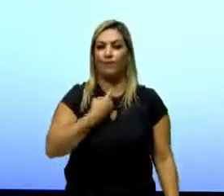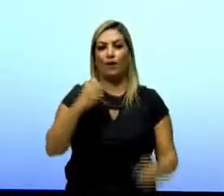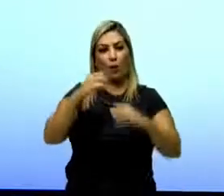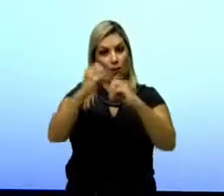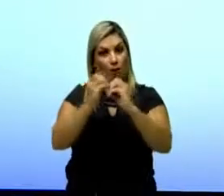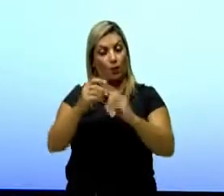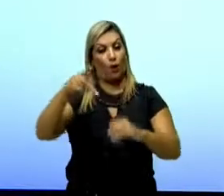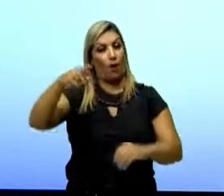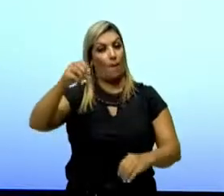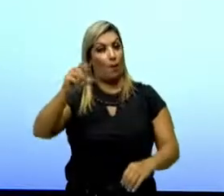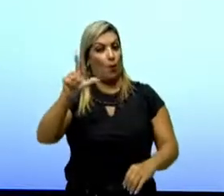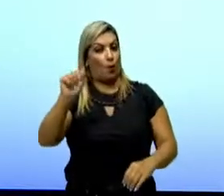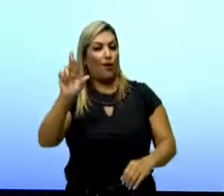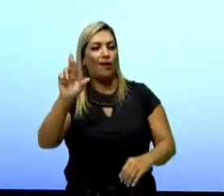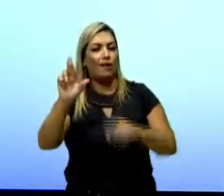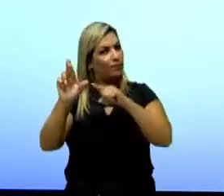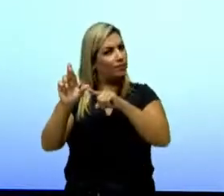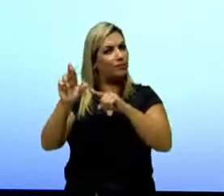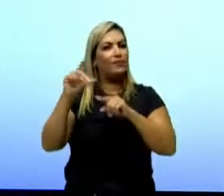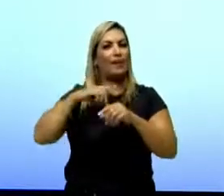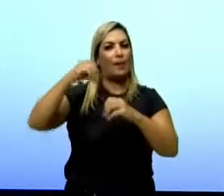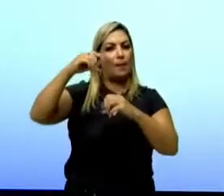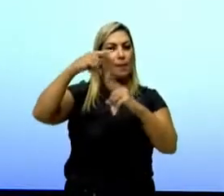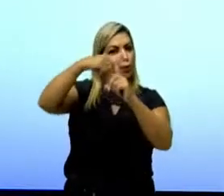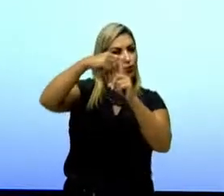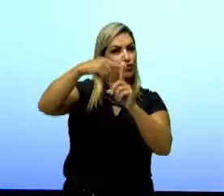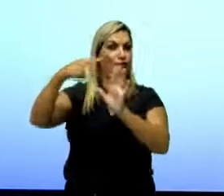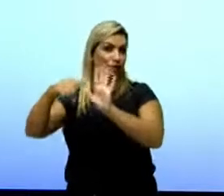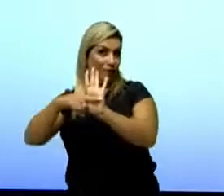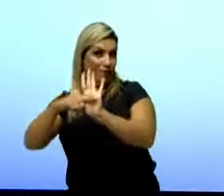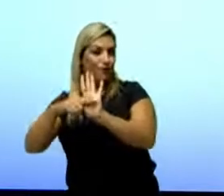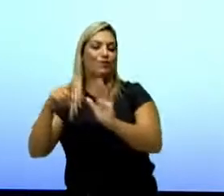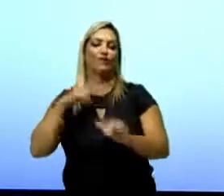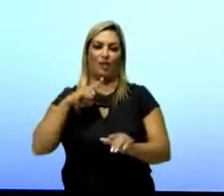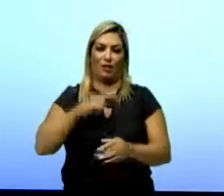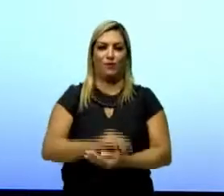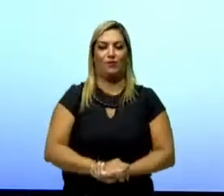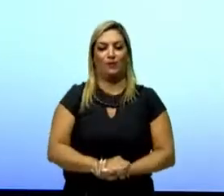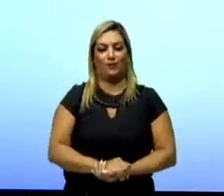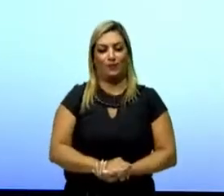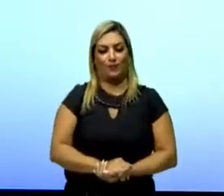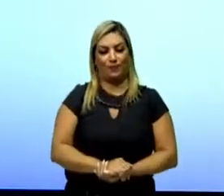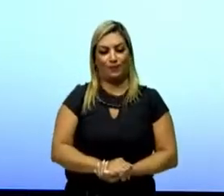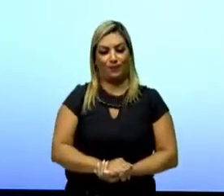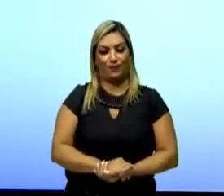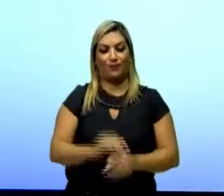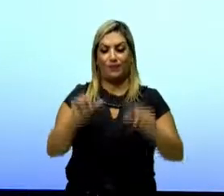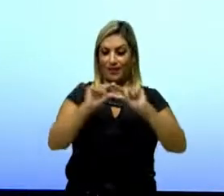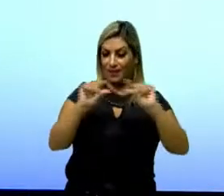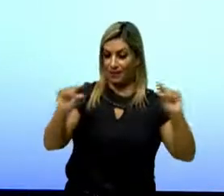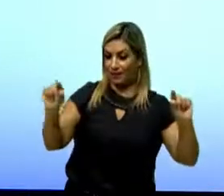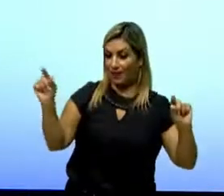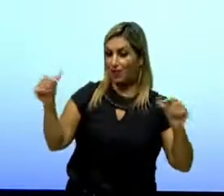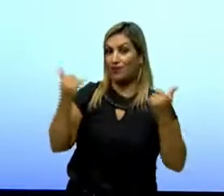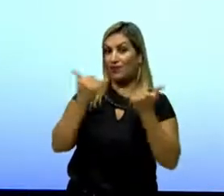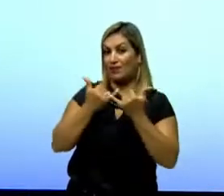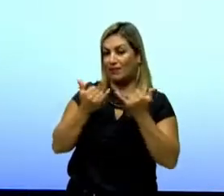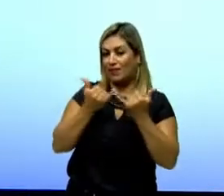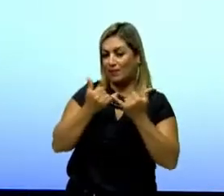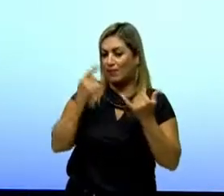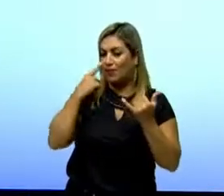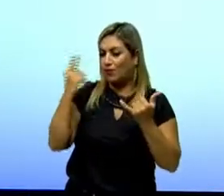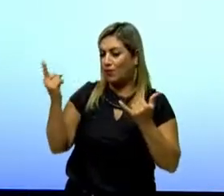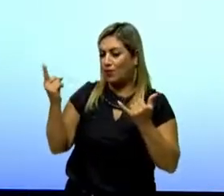molécula polar. O que quer dizer isso? Que ela tem polos, positivo e negativo. E essa frasezinha aqui, a gente pensa,